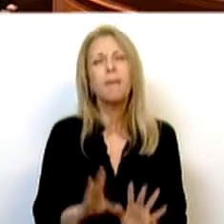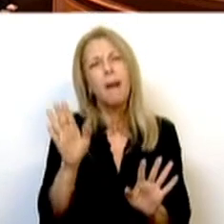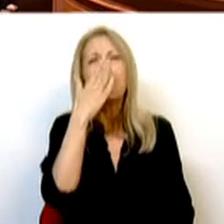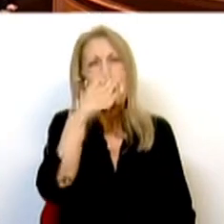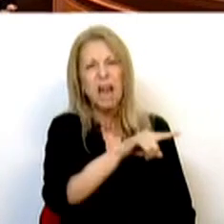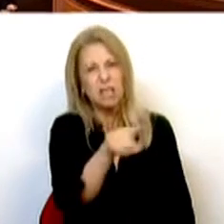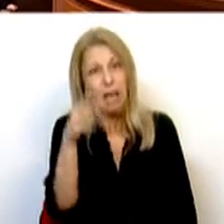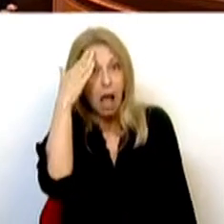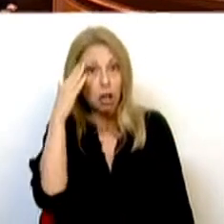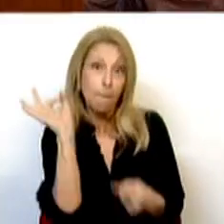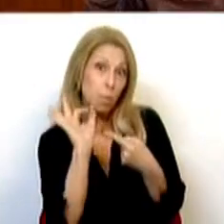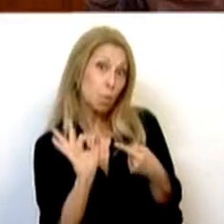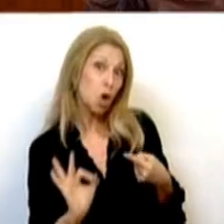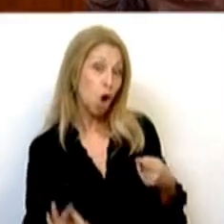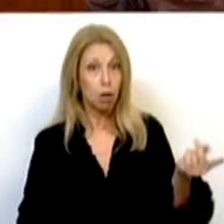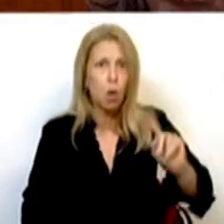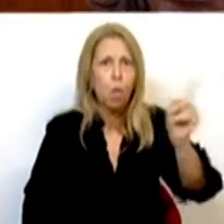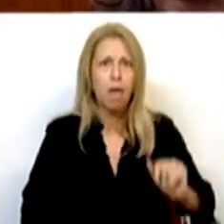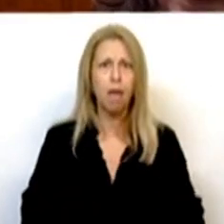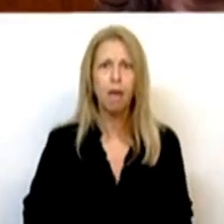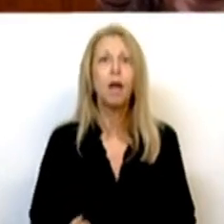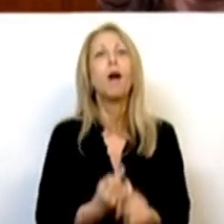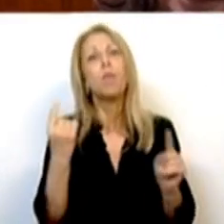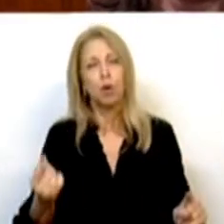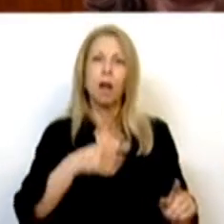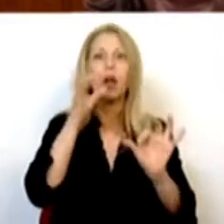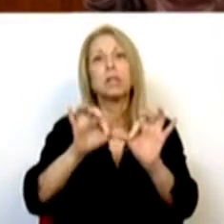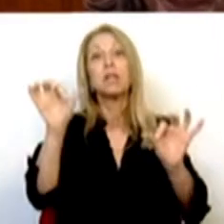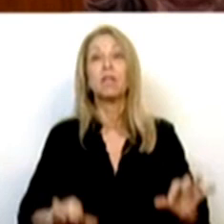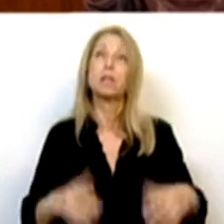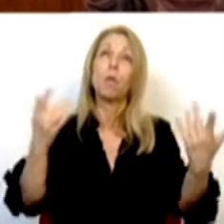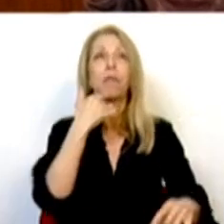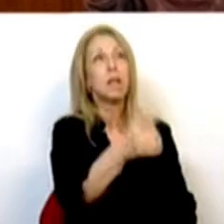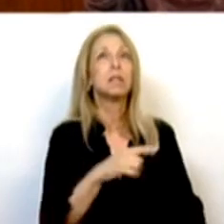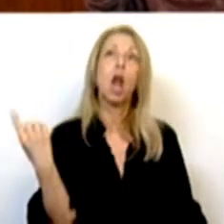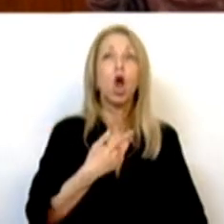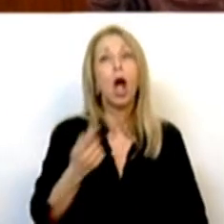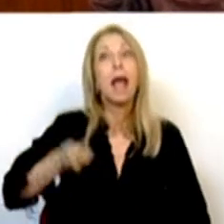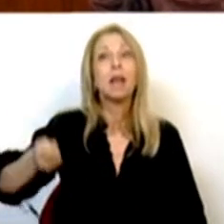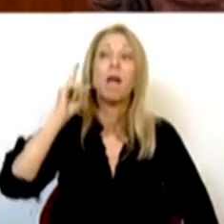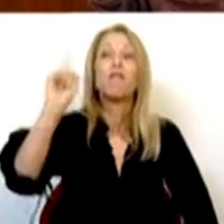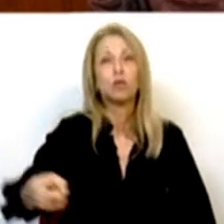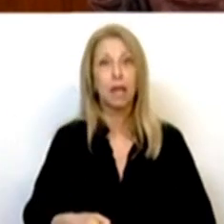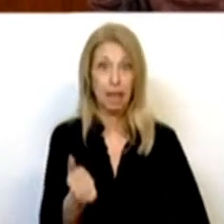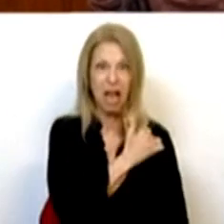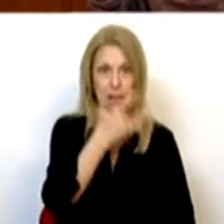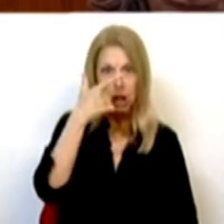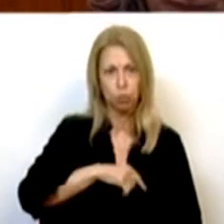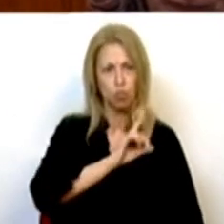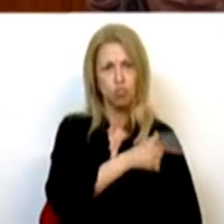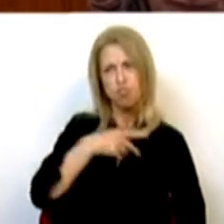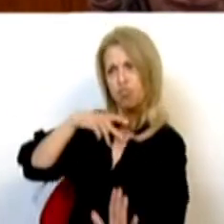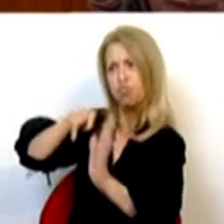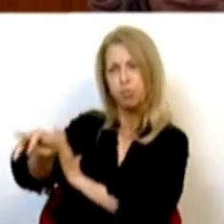porque em cada intervenção que fazemos, uns acham que estamos a fazer a política através do arrendamento forçado e vamos entrar pela casa das pessoas, outros